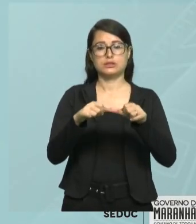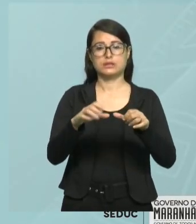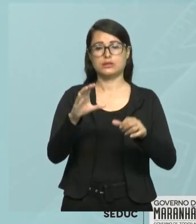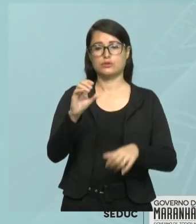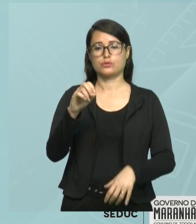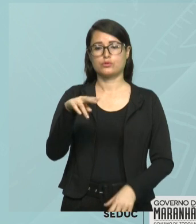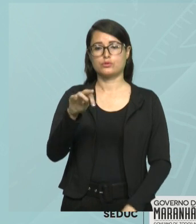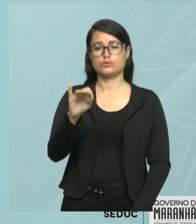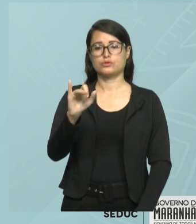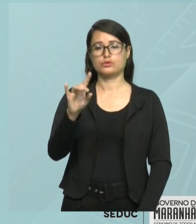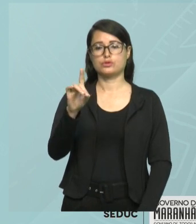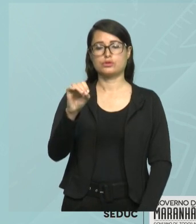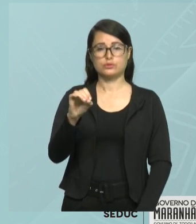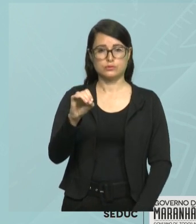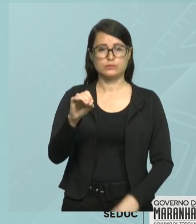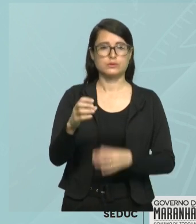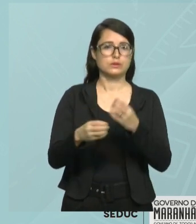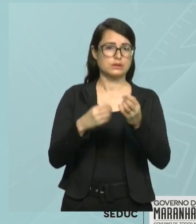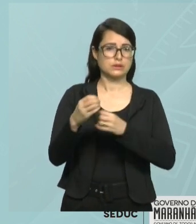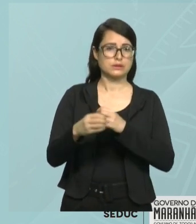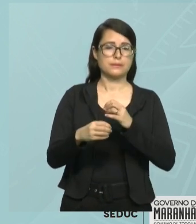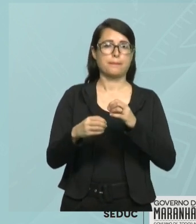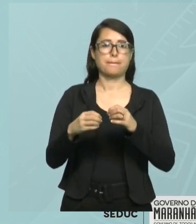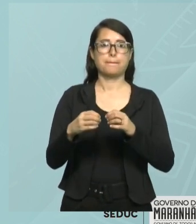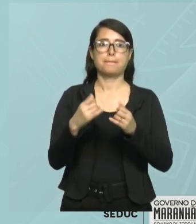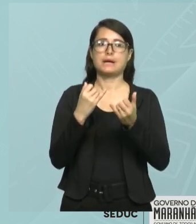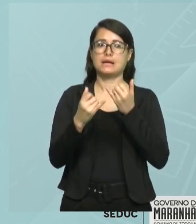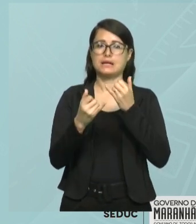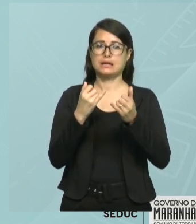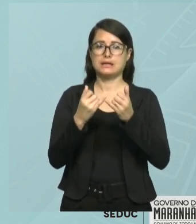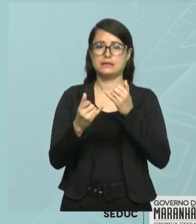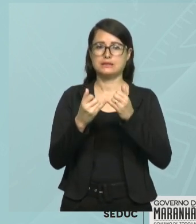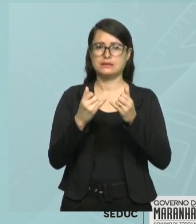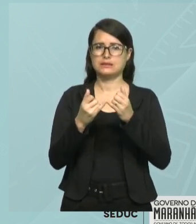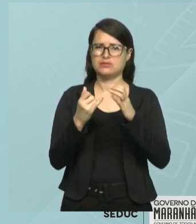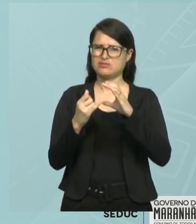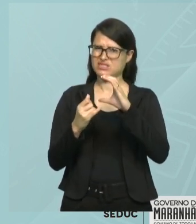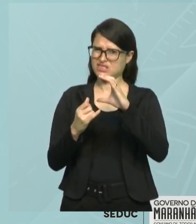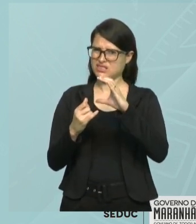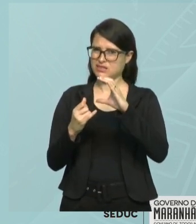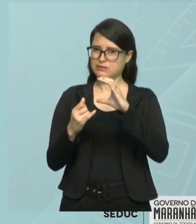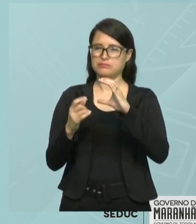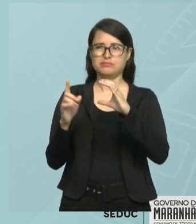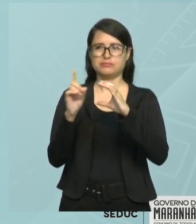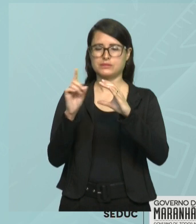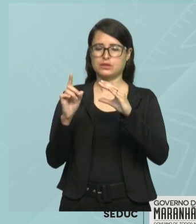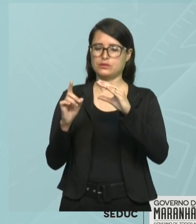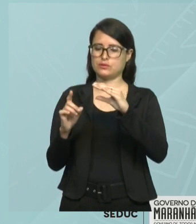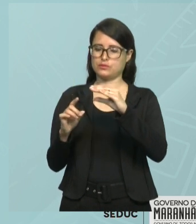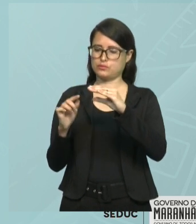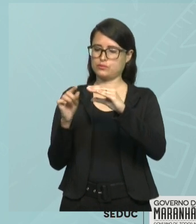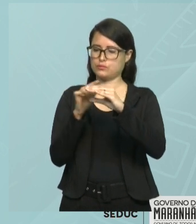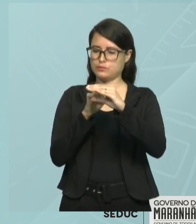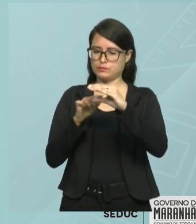esse símbolo que parece com o C, mas não é um C, você observa que ele é um pouco mais alongado,